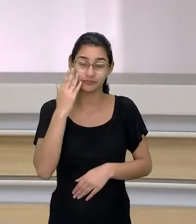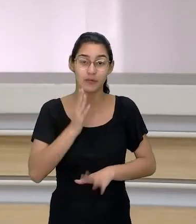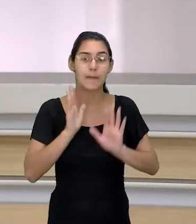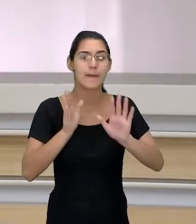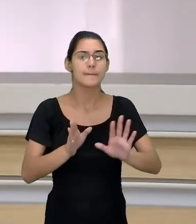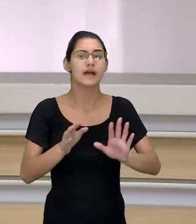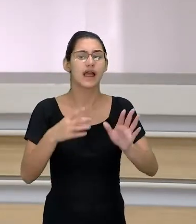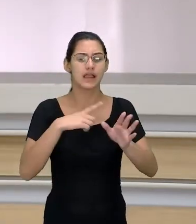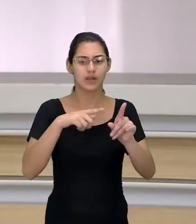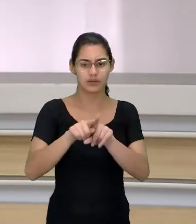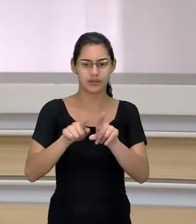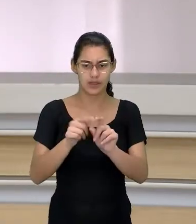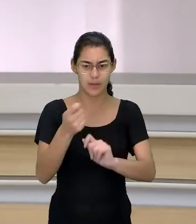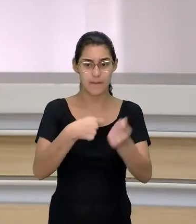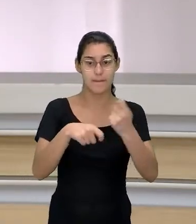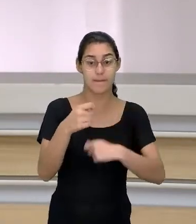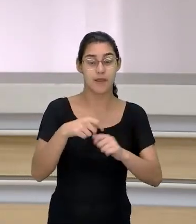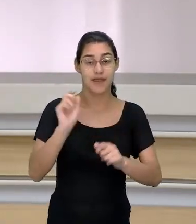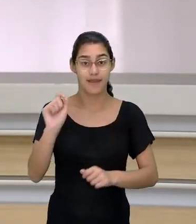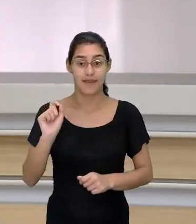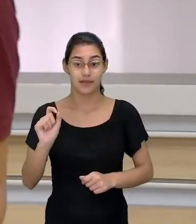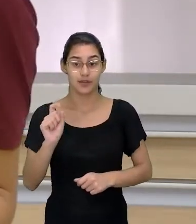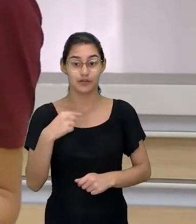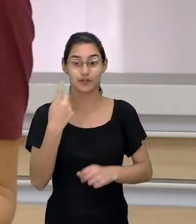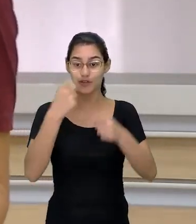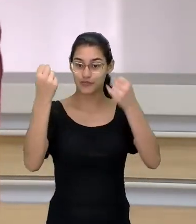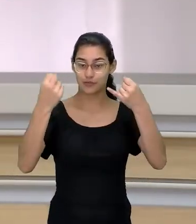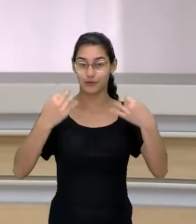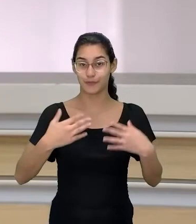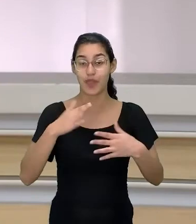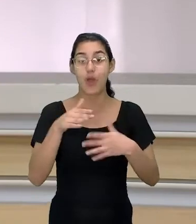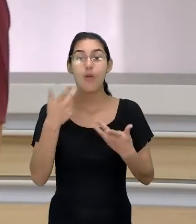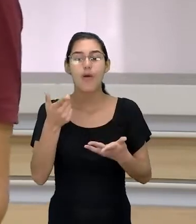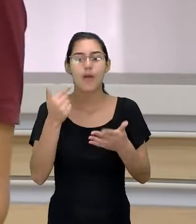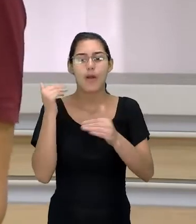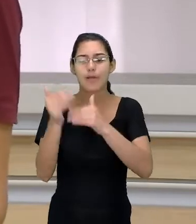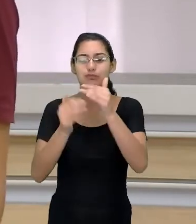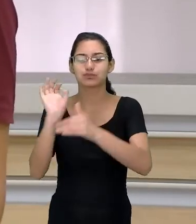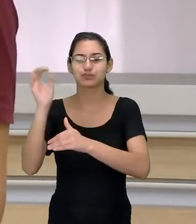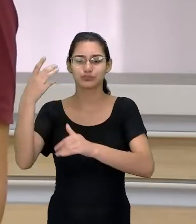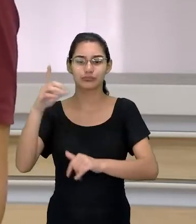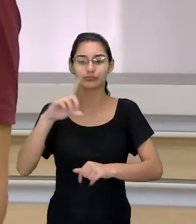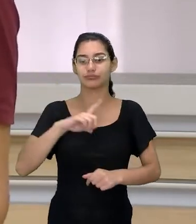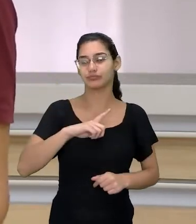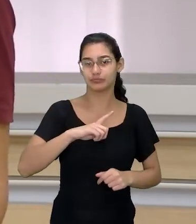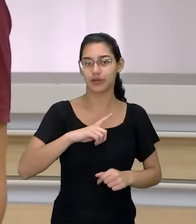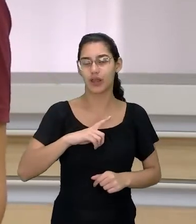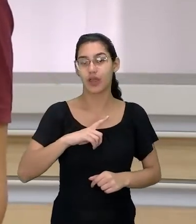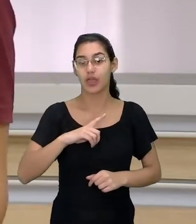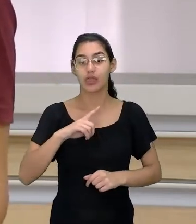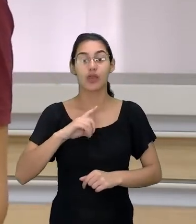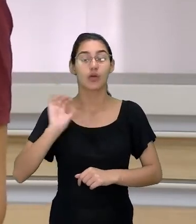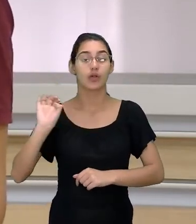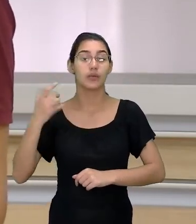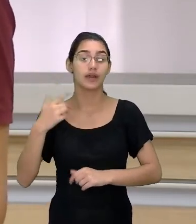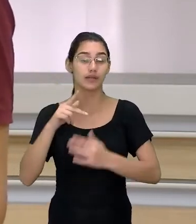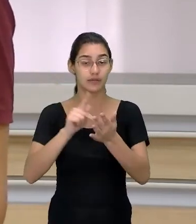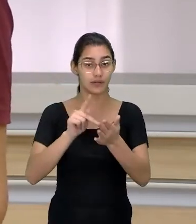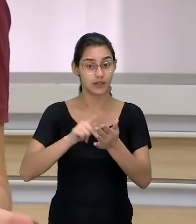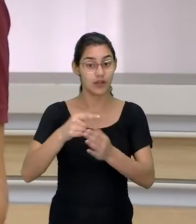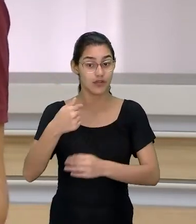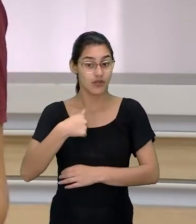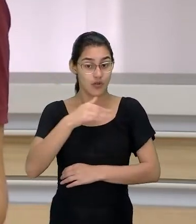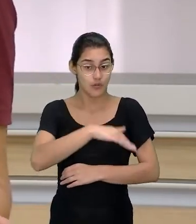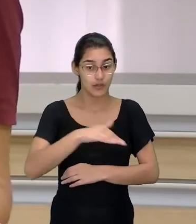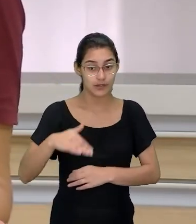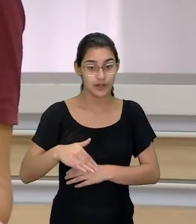Só que a questão da manipulação é que é aquilo que a gente falou. Qual é a consequência que ela tem? Ela tem a consequência que, na verdade, a